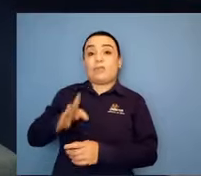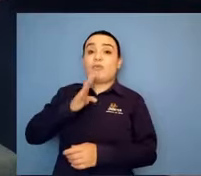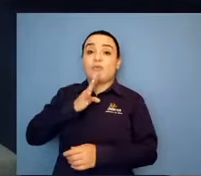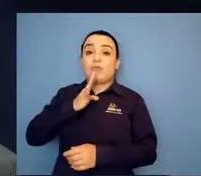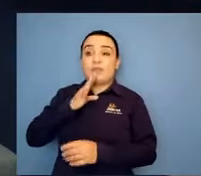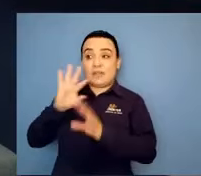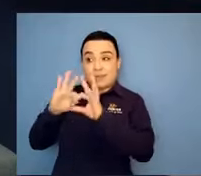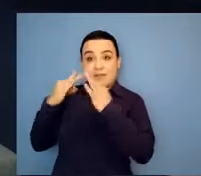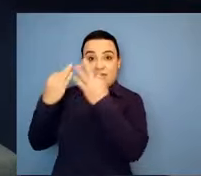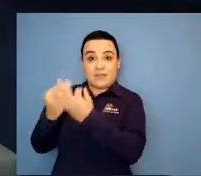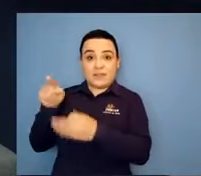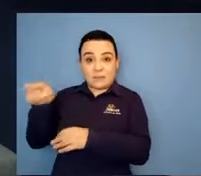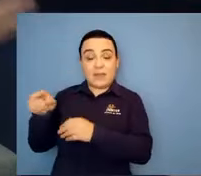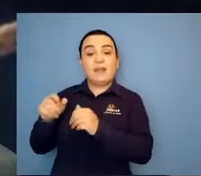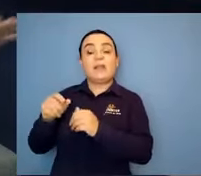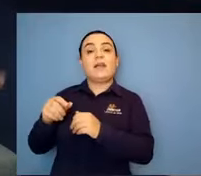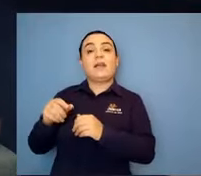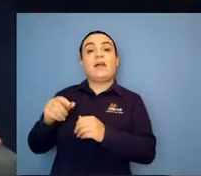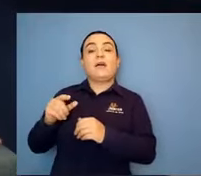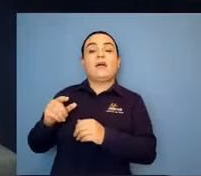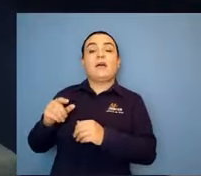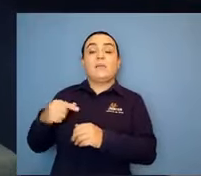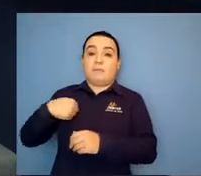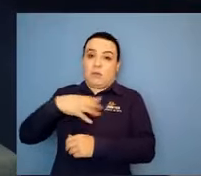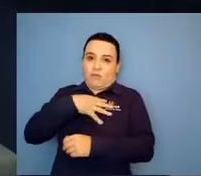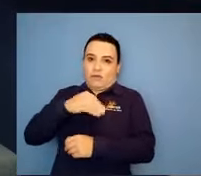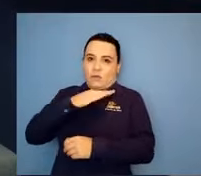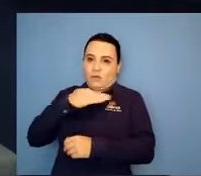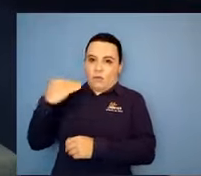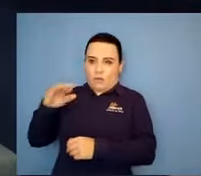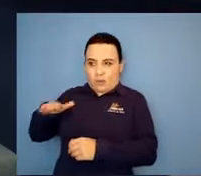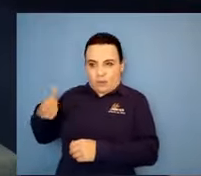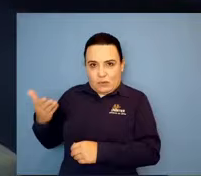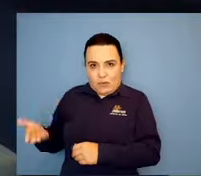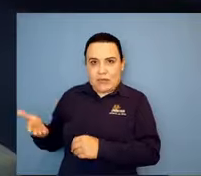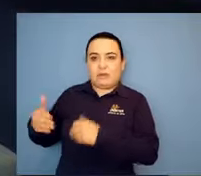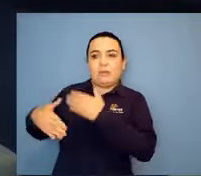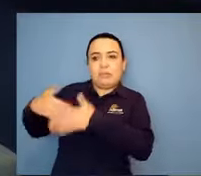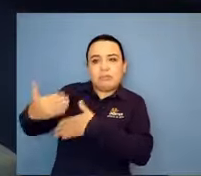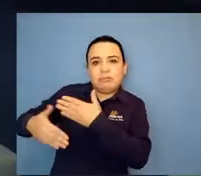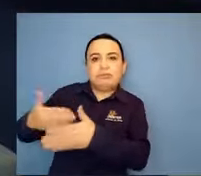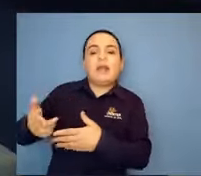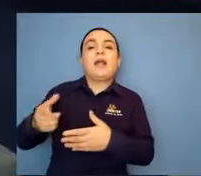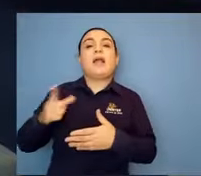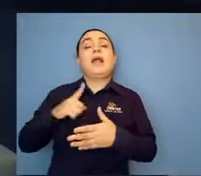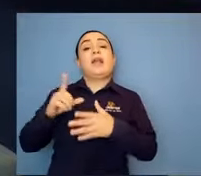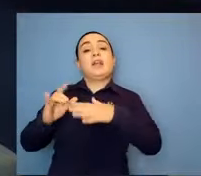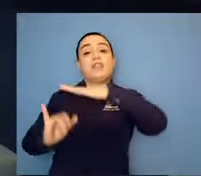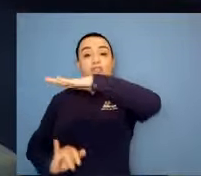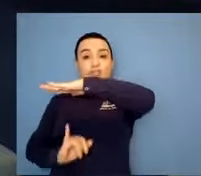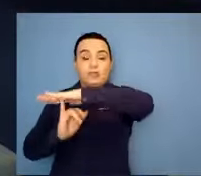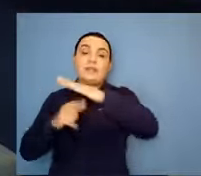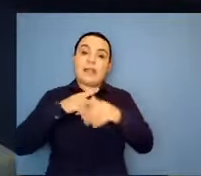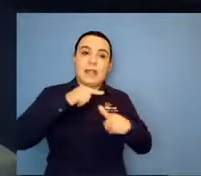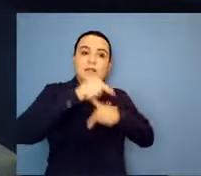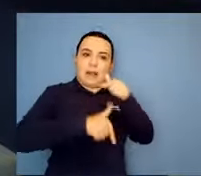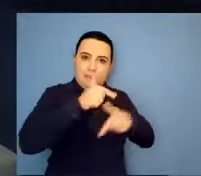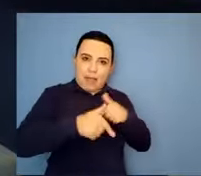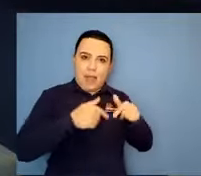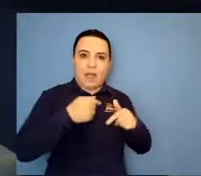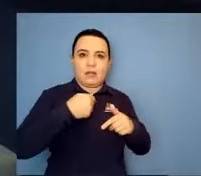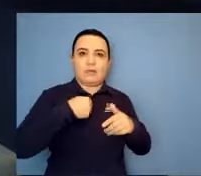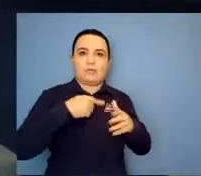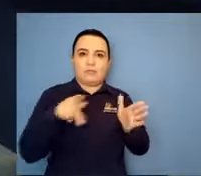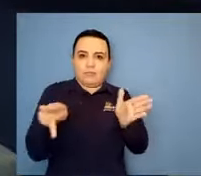eu venho trabalhando junto com o Instituto. O que o Instituto hoje faz, né? Tem todo esse trabalho que eu faço, eu coloquei no meu